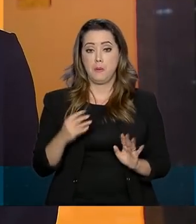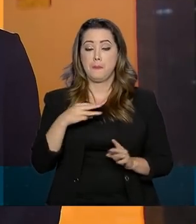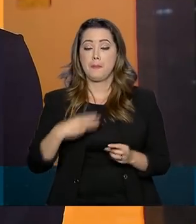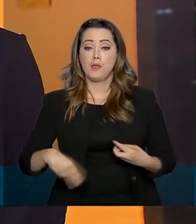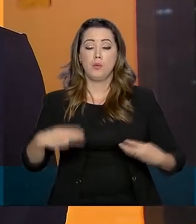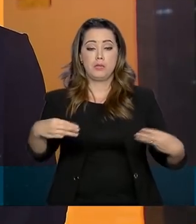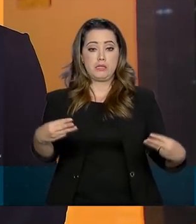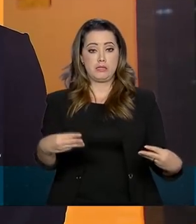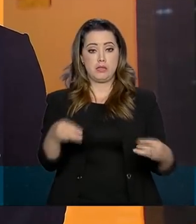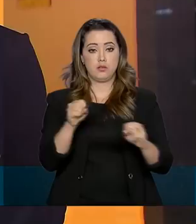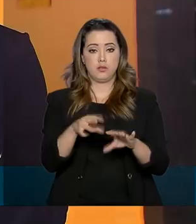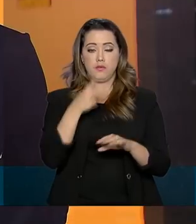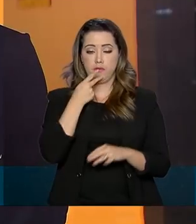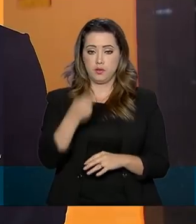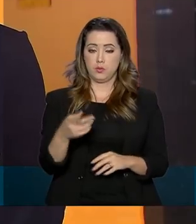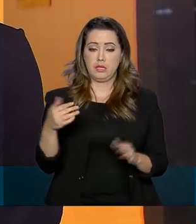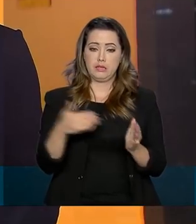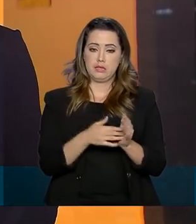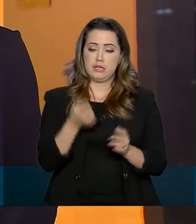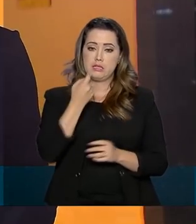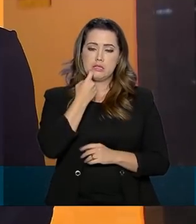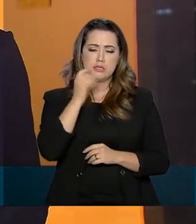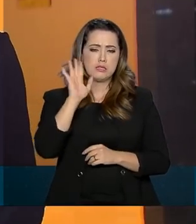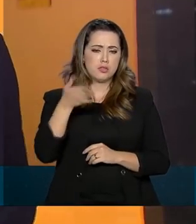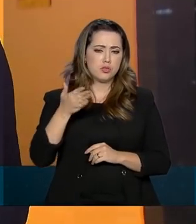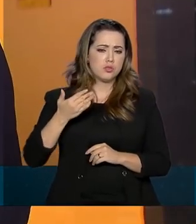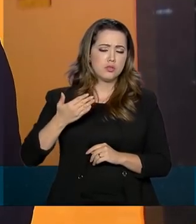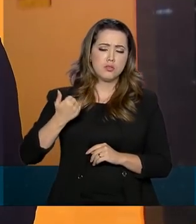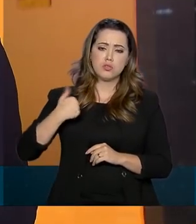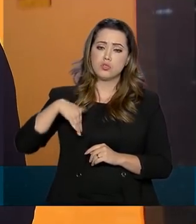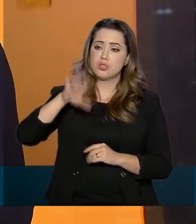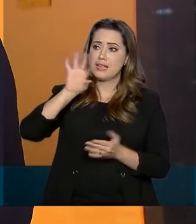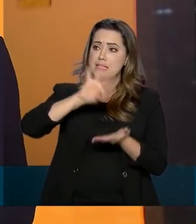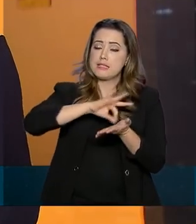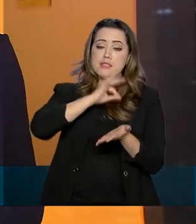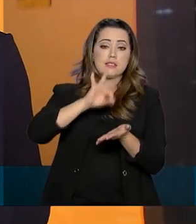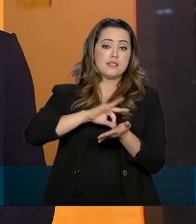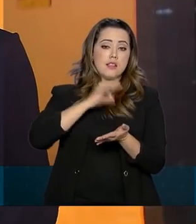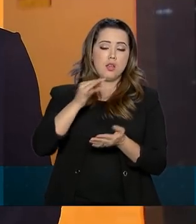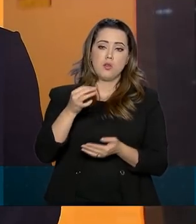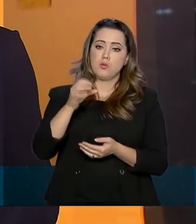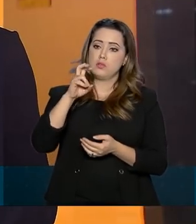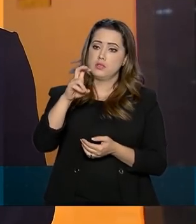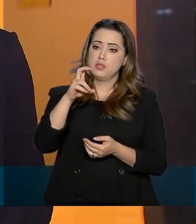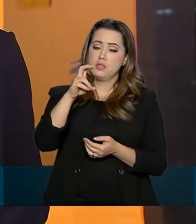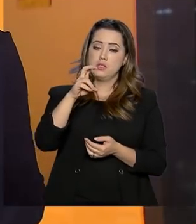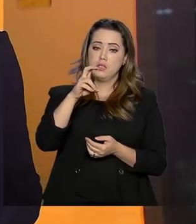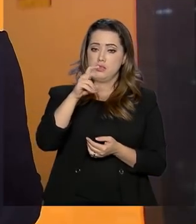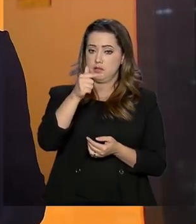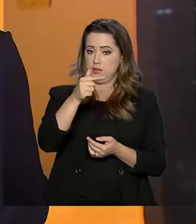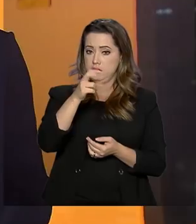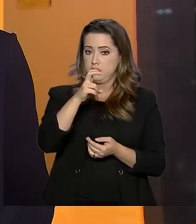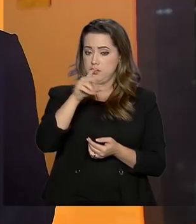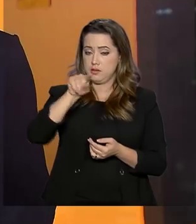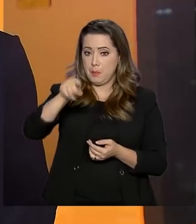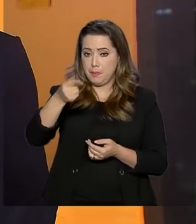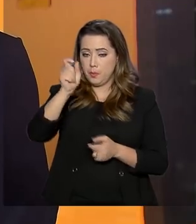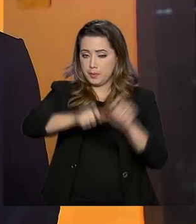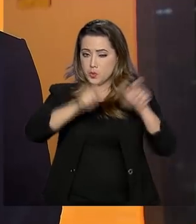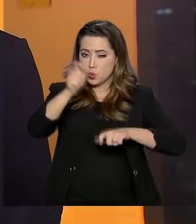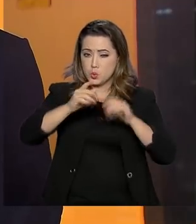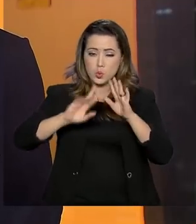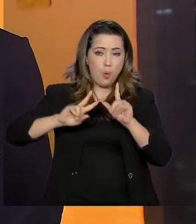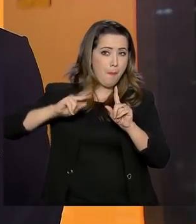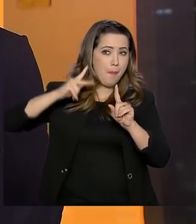Educação, até esta sexta-feira já se inscreveram 575 mil estudantes. Esse número já